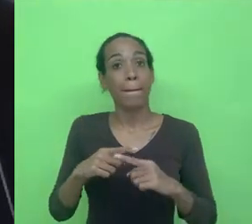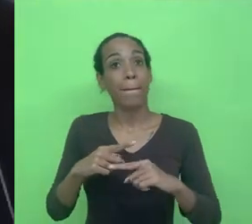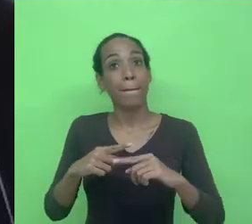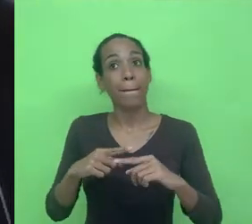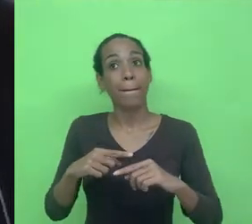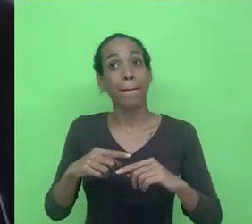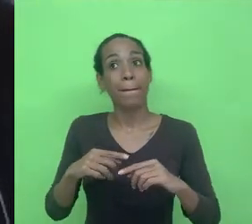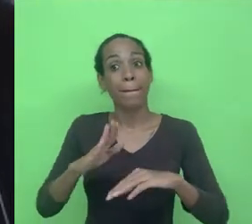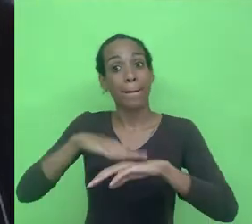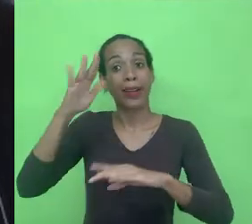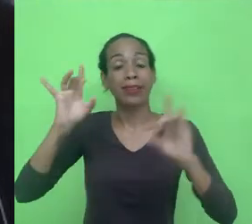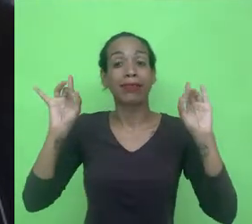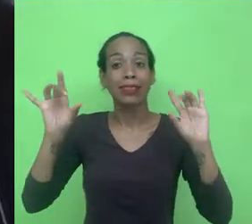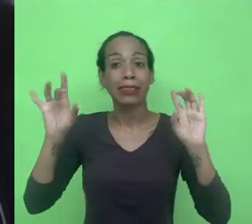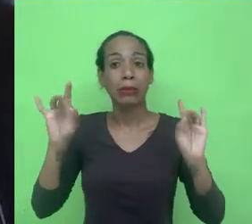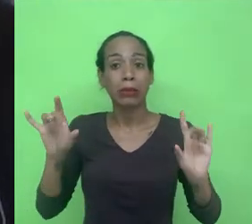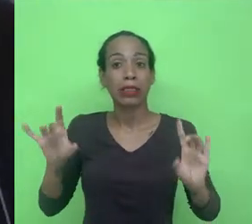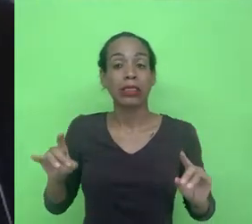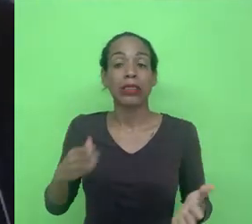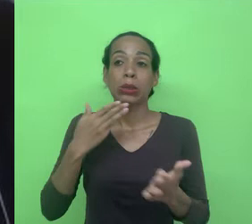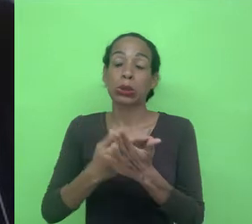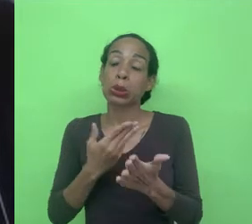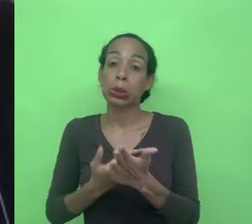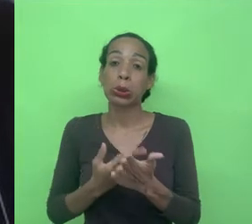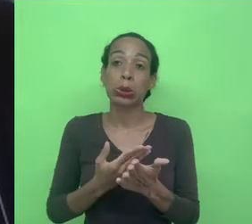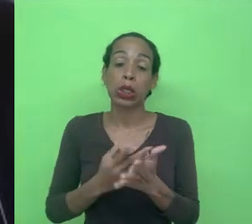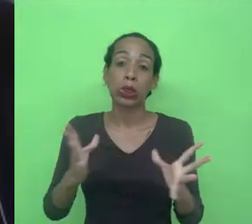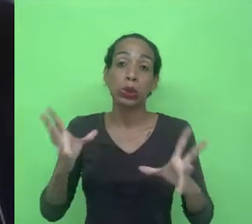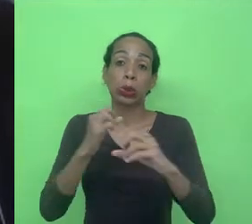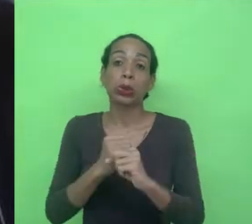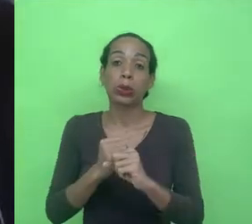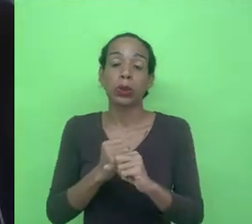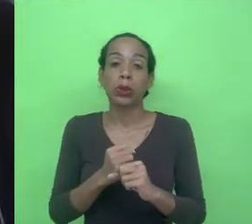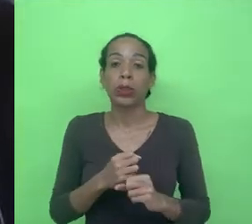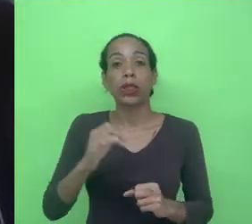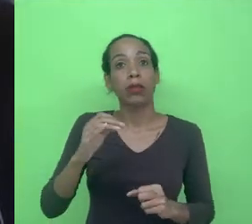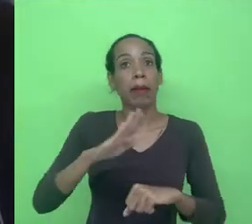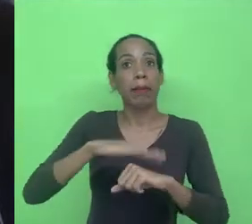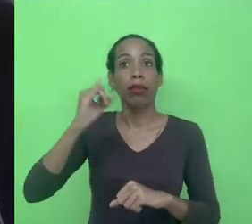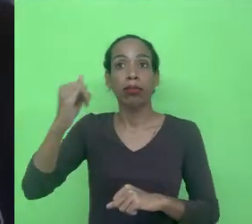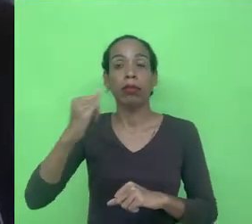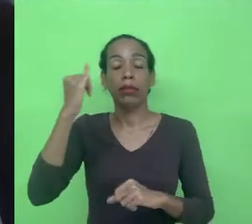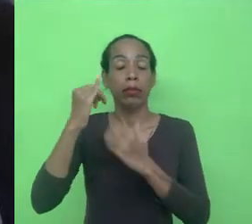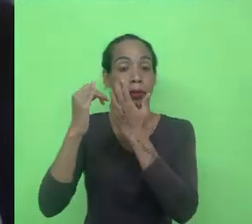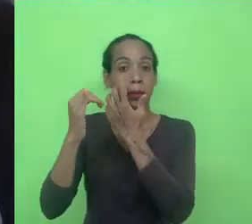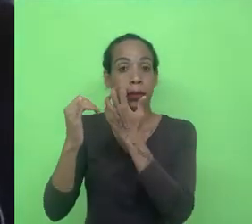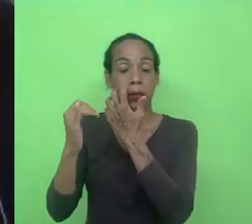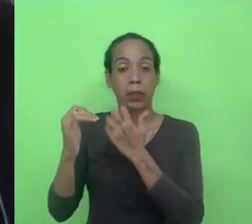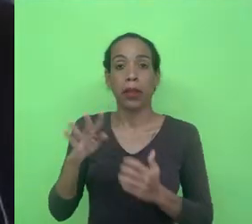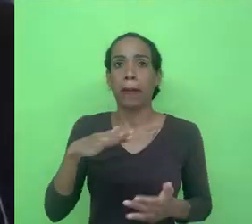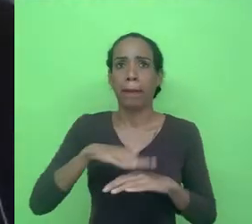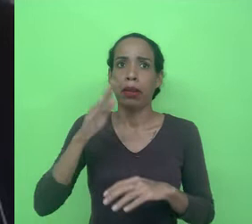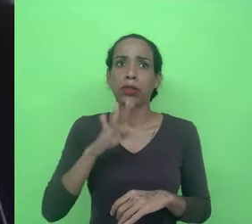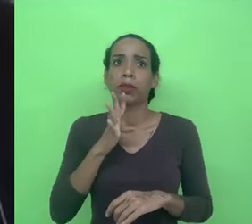pra estudar tudo isso inclusive a principal metodologia a partir dela a mais conhecida